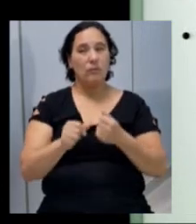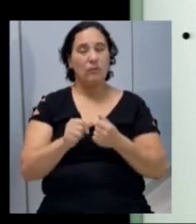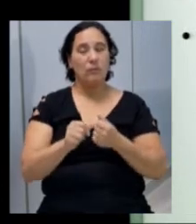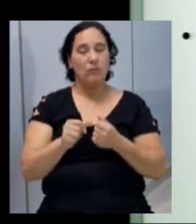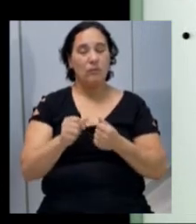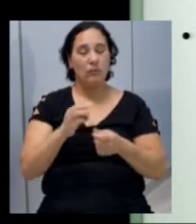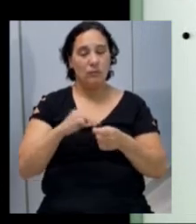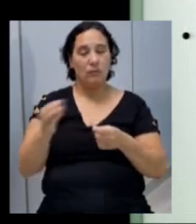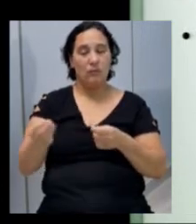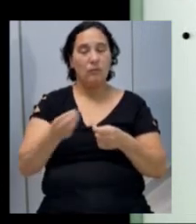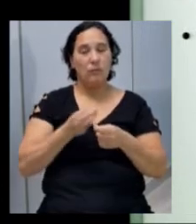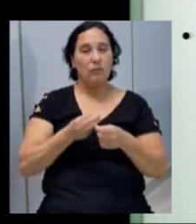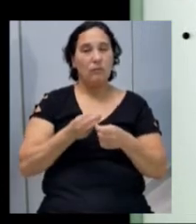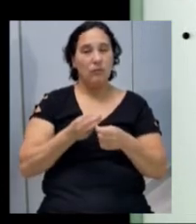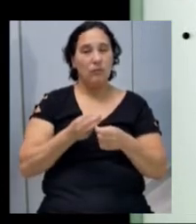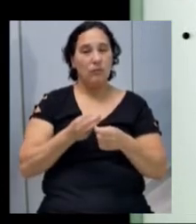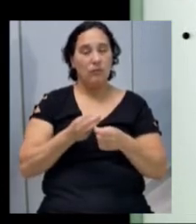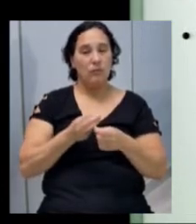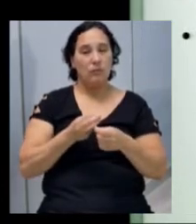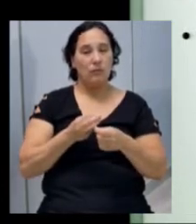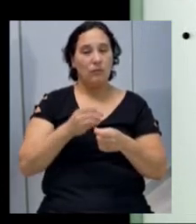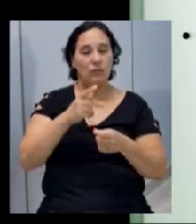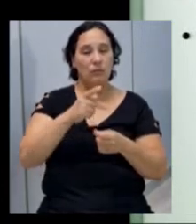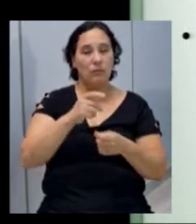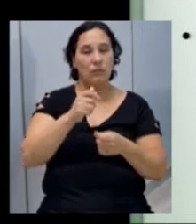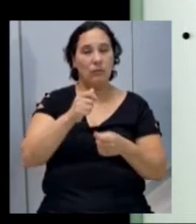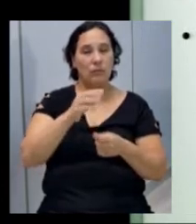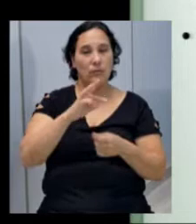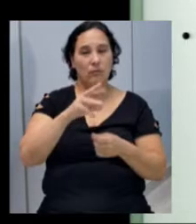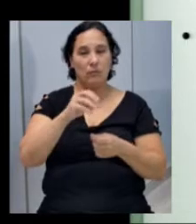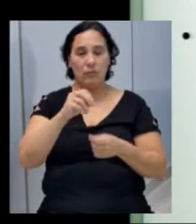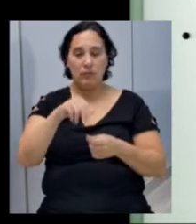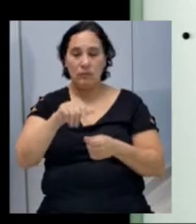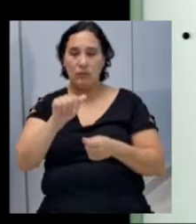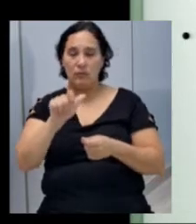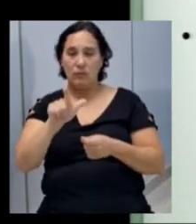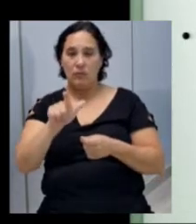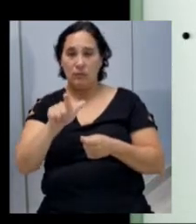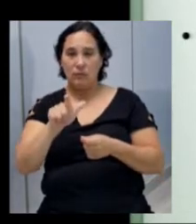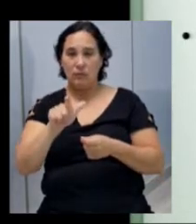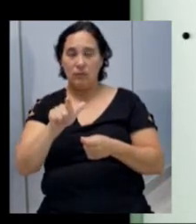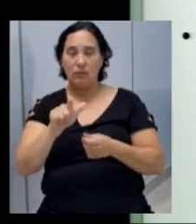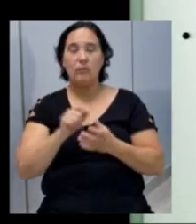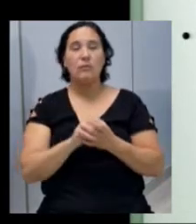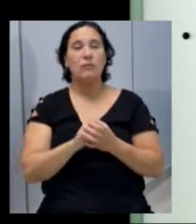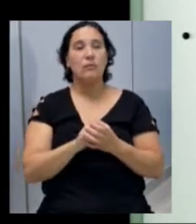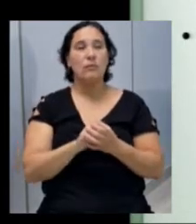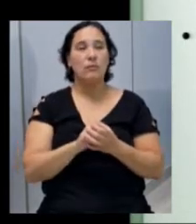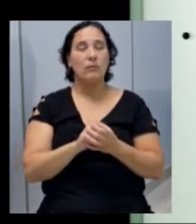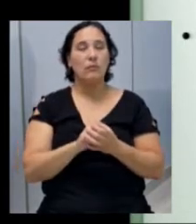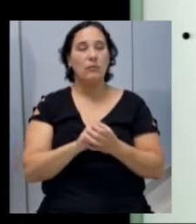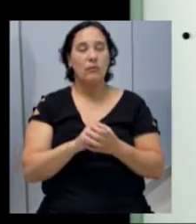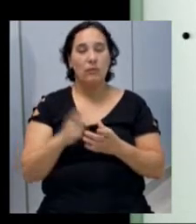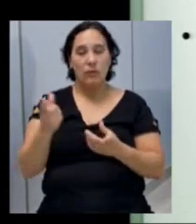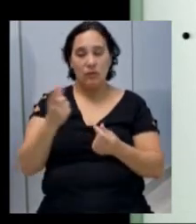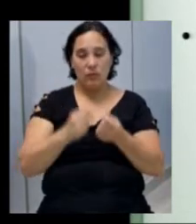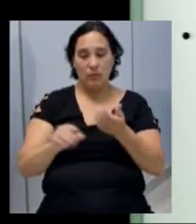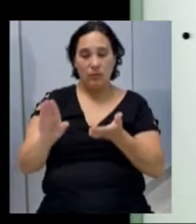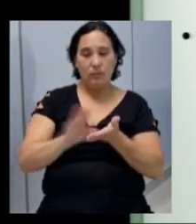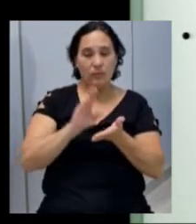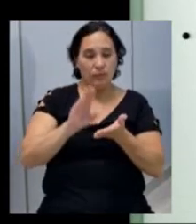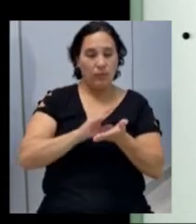recebe. A receita patrimonial são as receitas de rendimentos e de aplicação financeira. Então, todos aqueles recursos